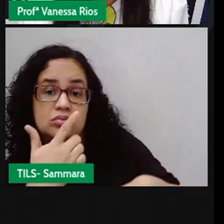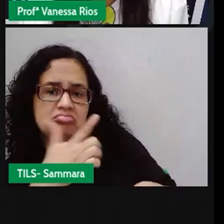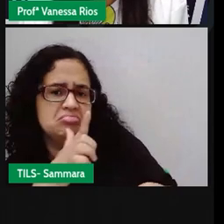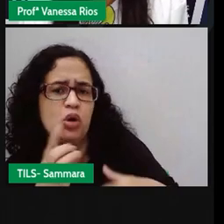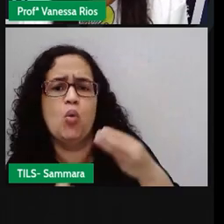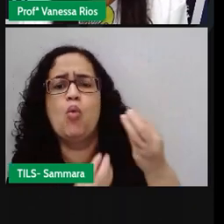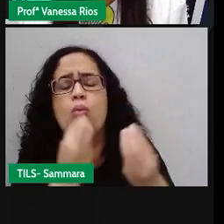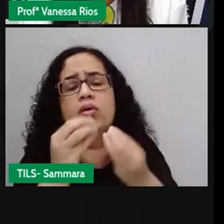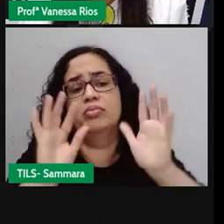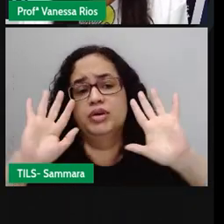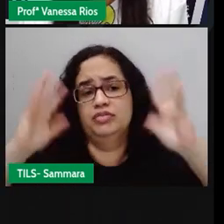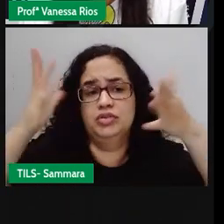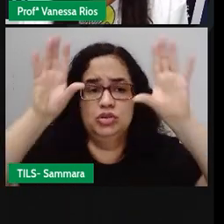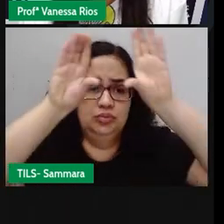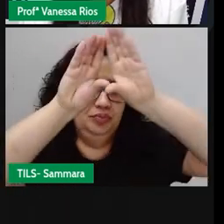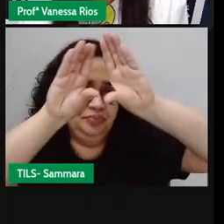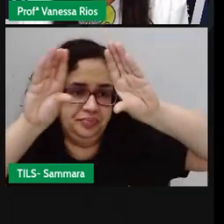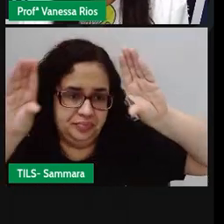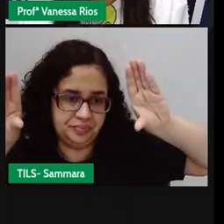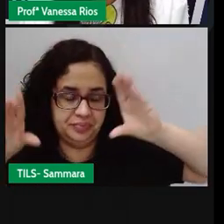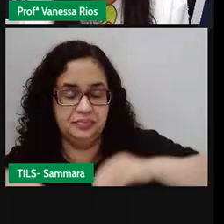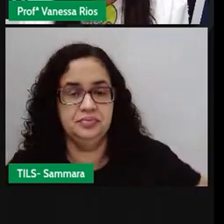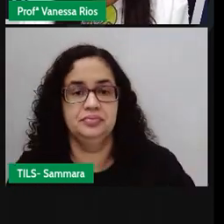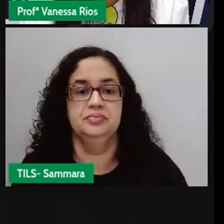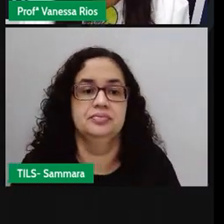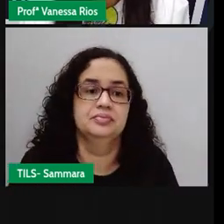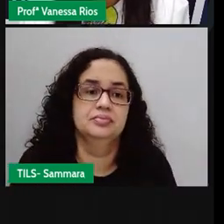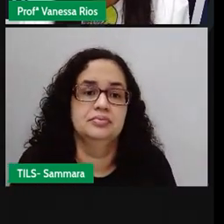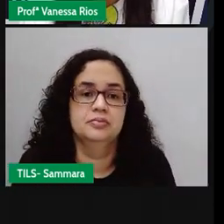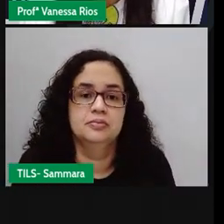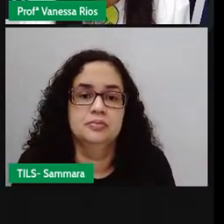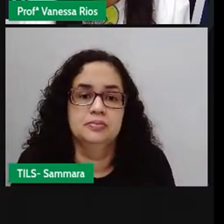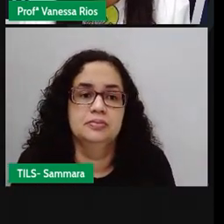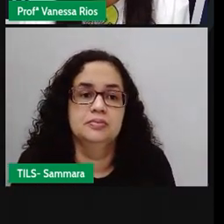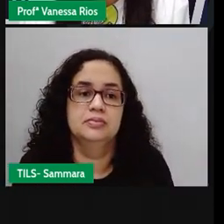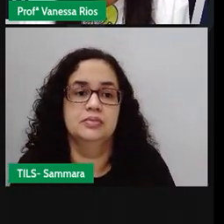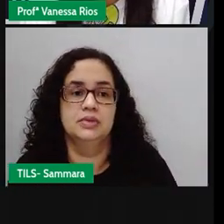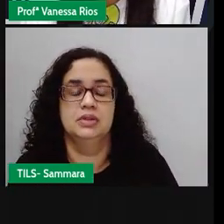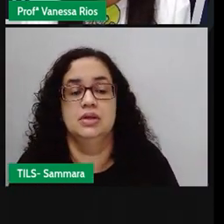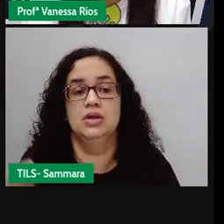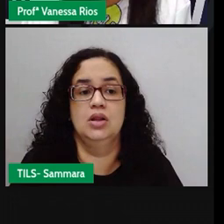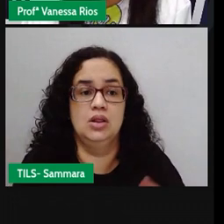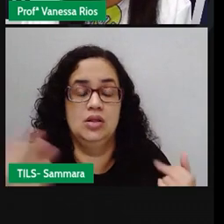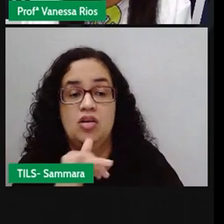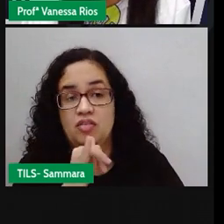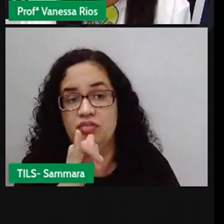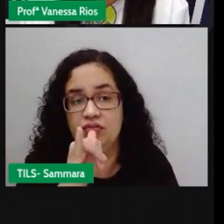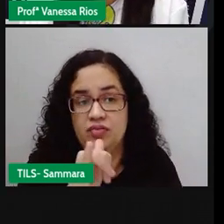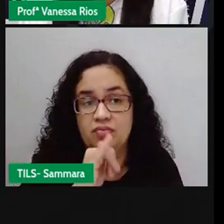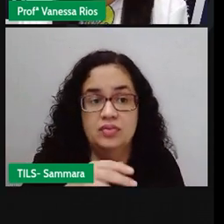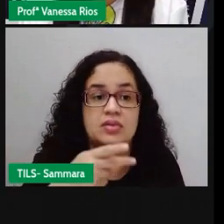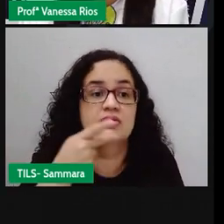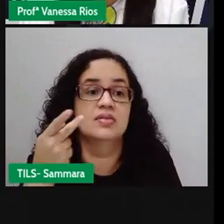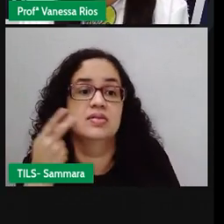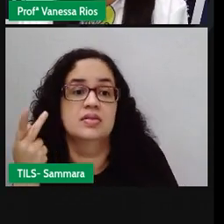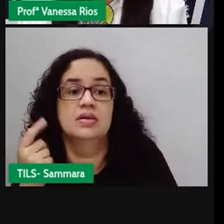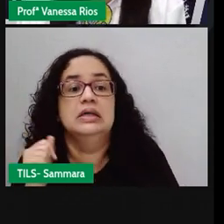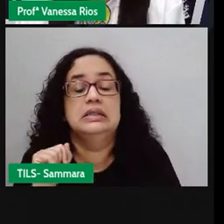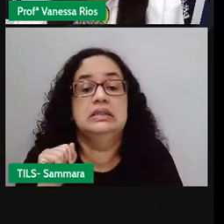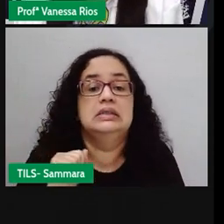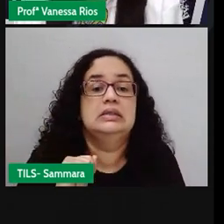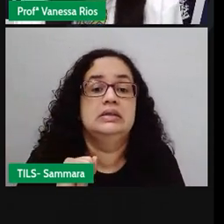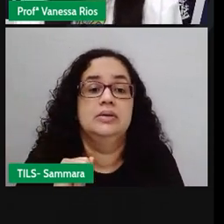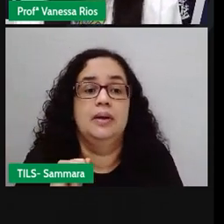não tinham chances de aparecerem na festa no céu. Então, aí a mesma fala, só que não vindo mais